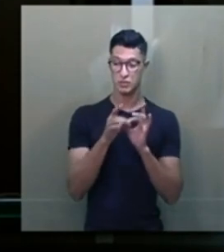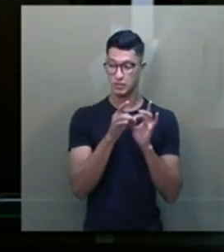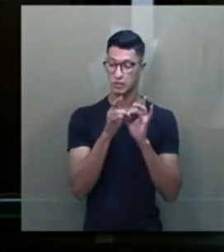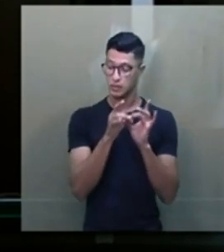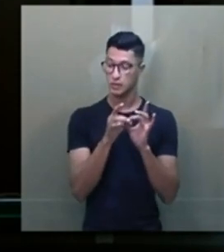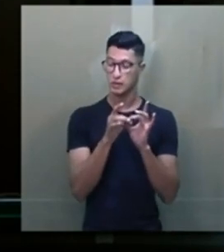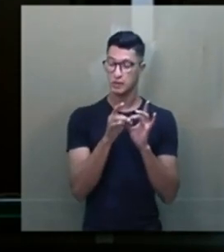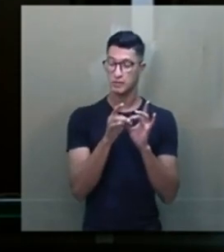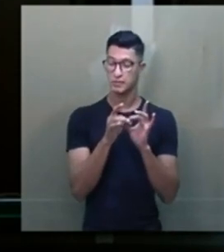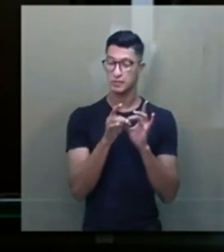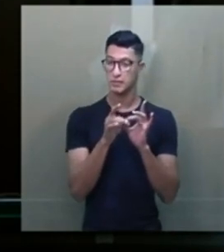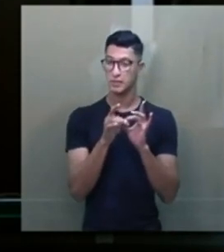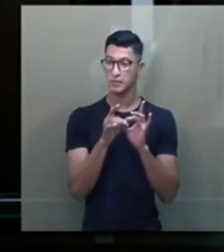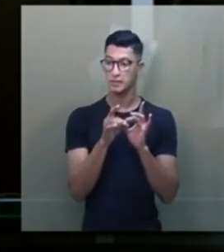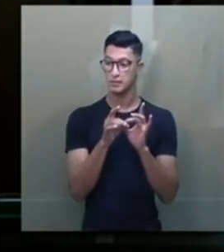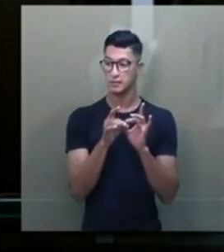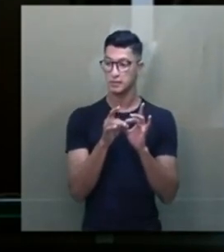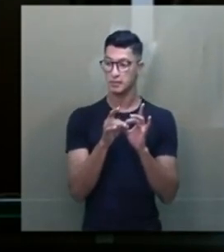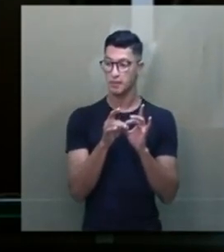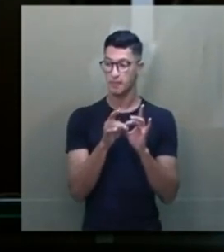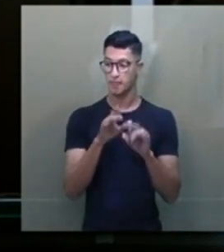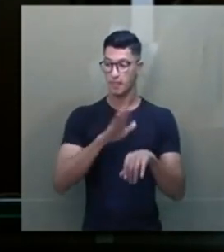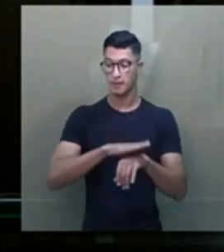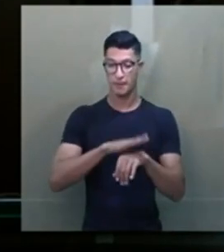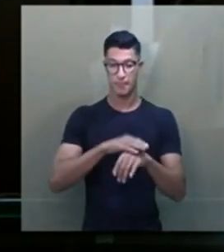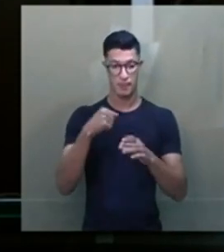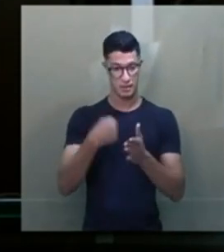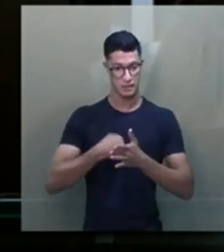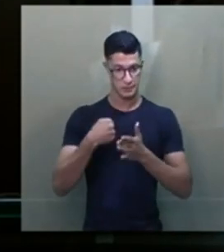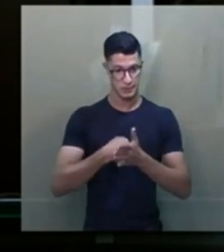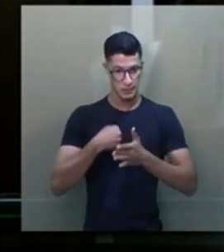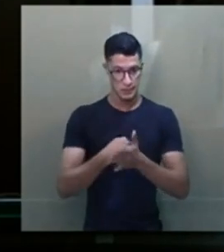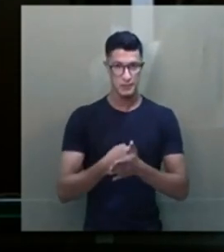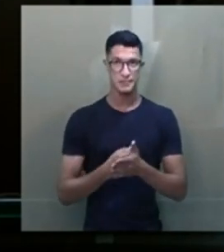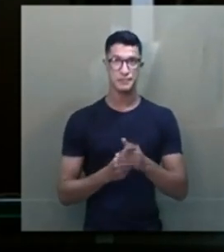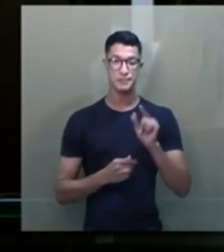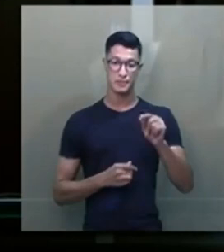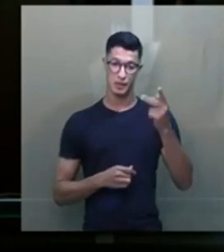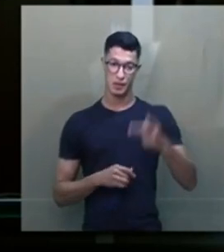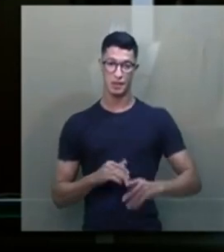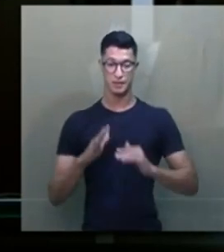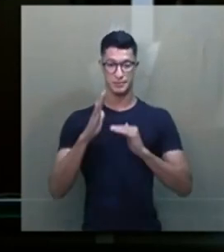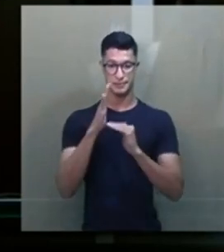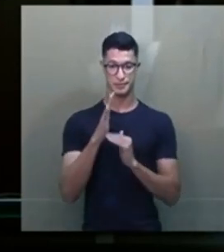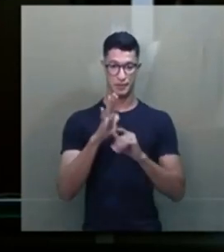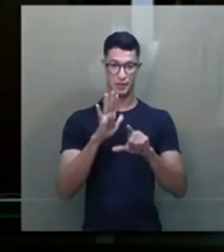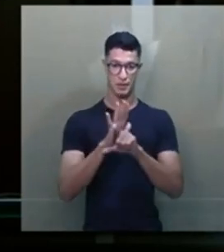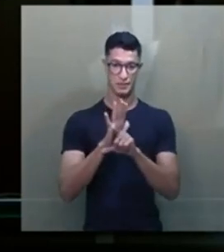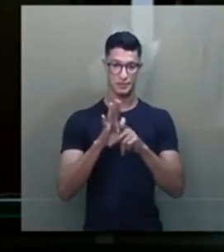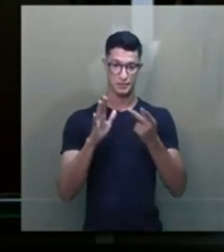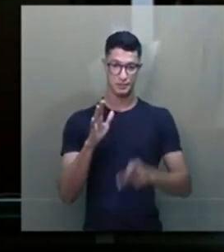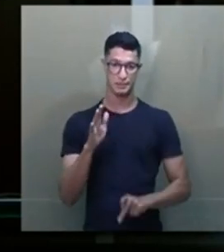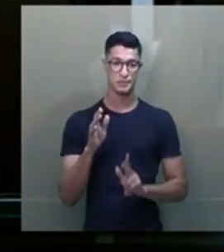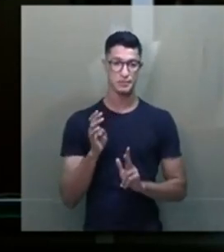para enfrentar aqui nessa casa legislativa